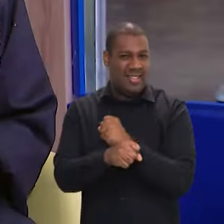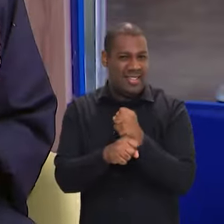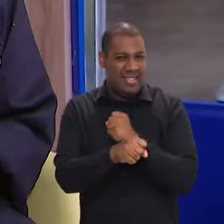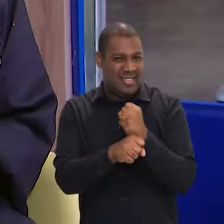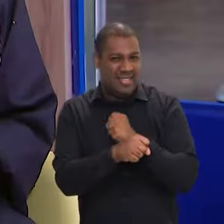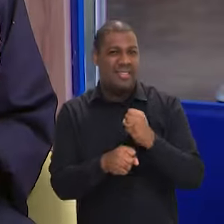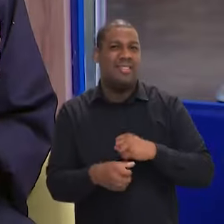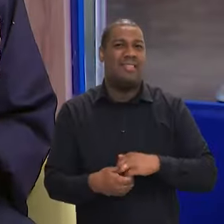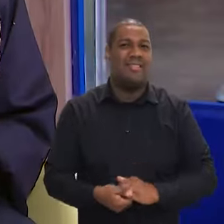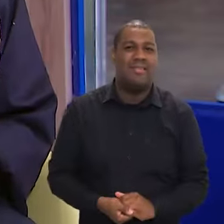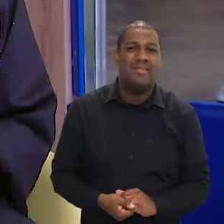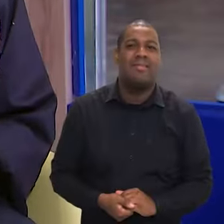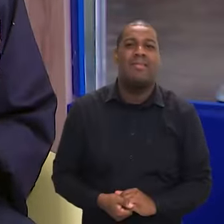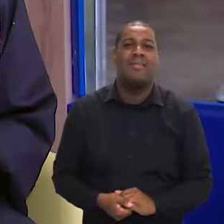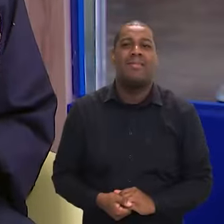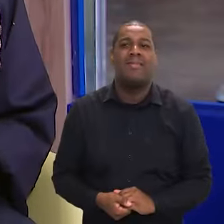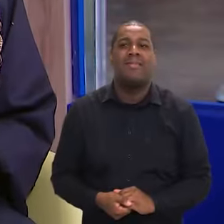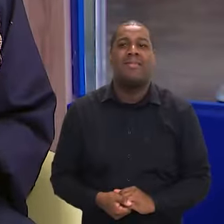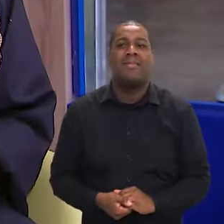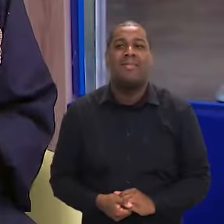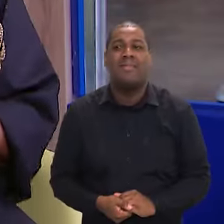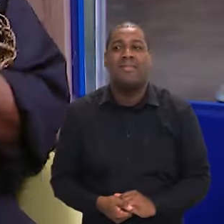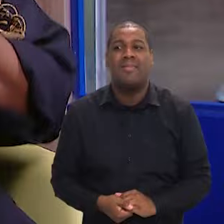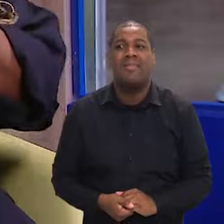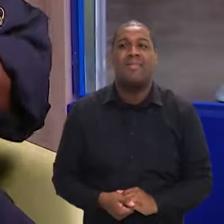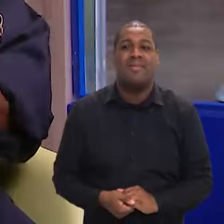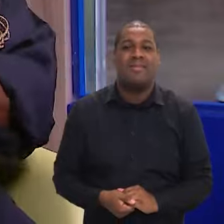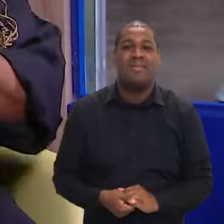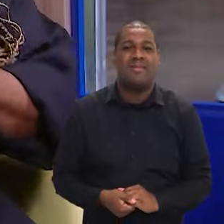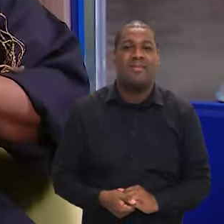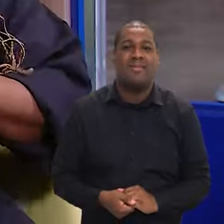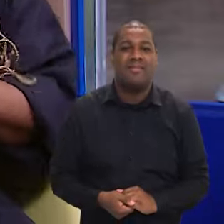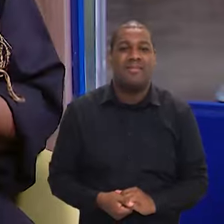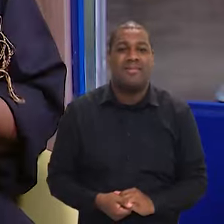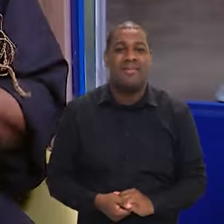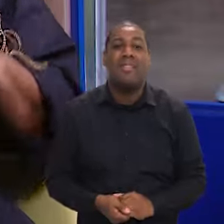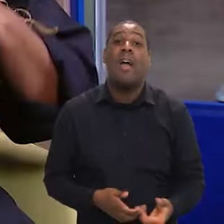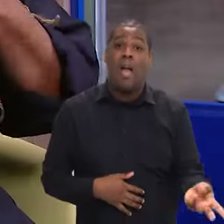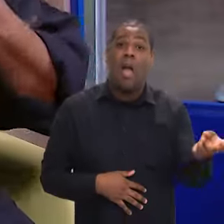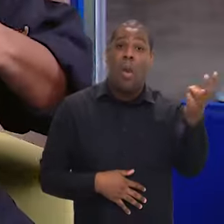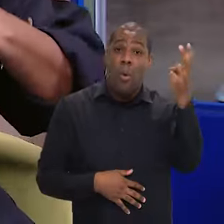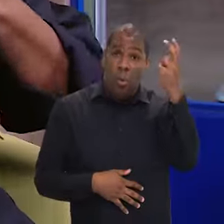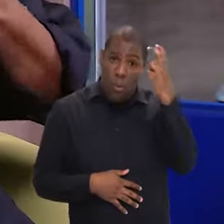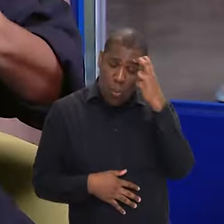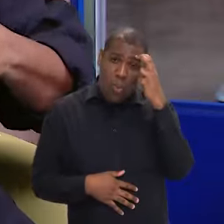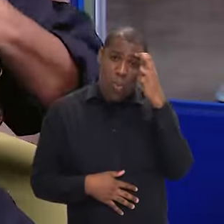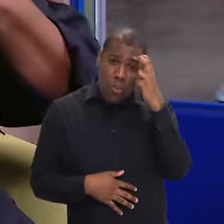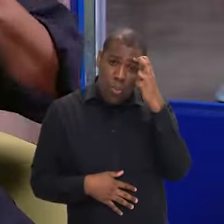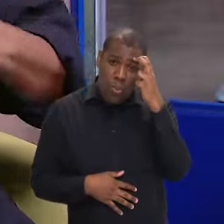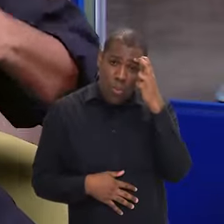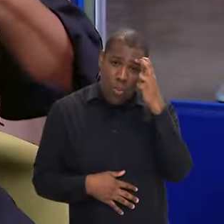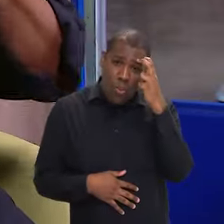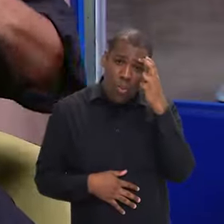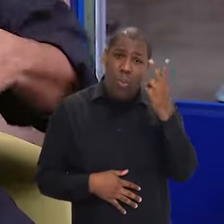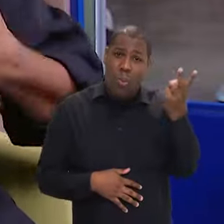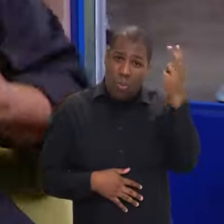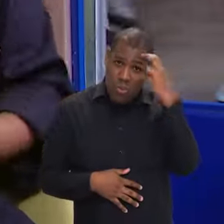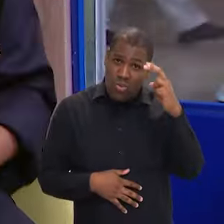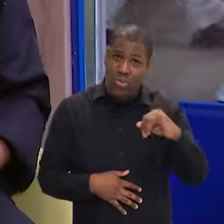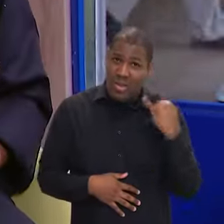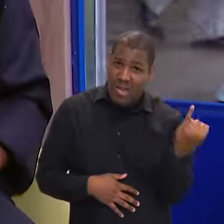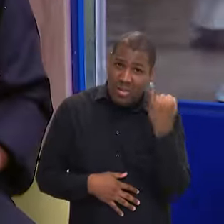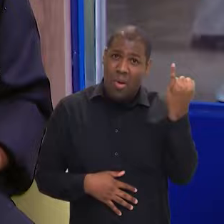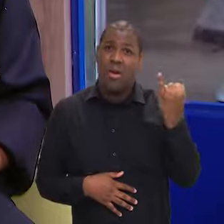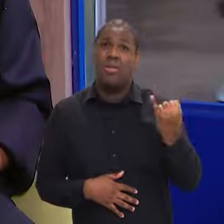longo, eu tenho discutido isso dentro do Ministério. Vamos ver se a gente faz alguma coisa no meio do caminho, porque a cultura é uma coisa viva, ela vai